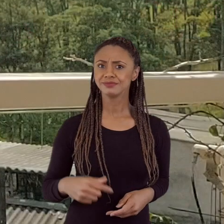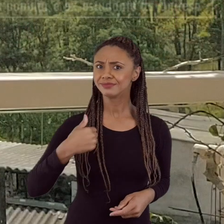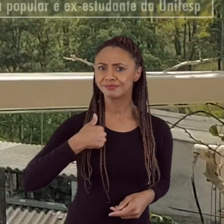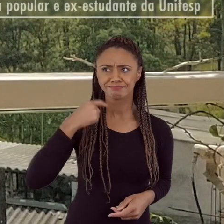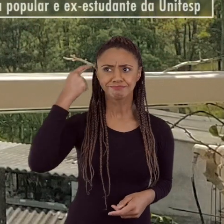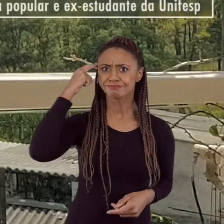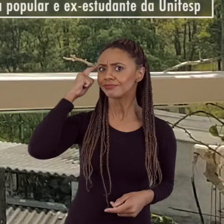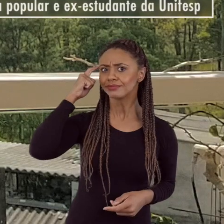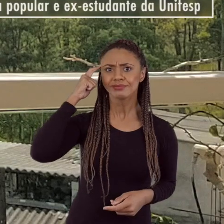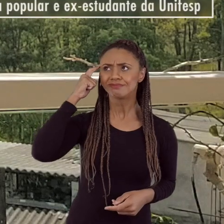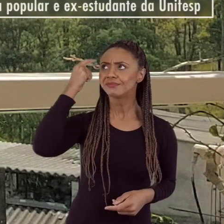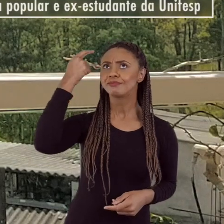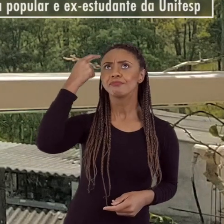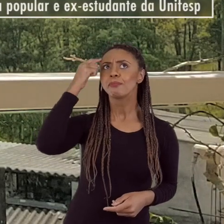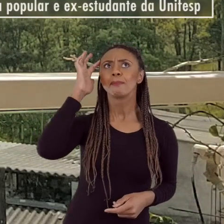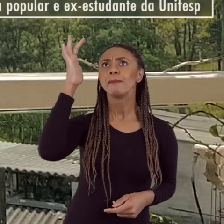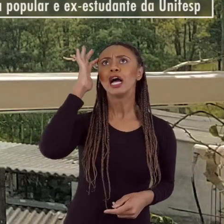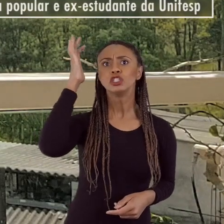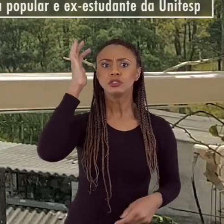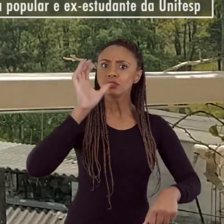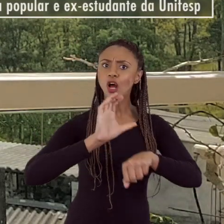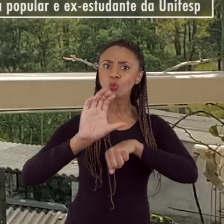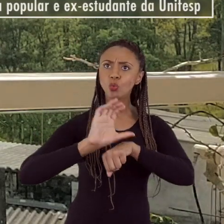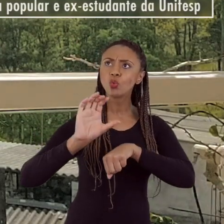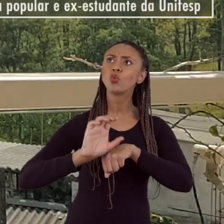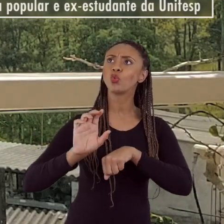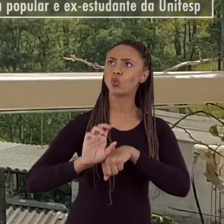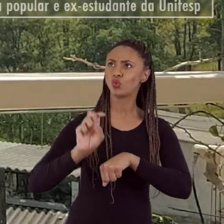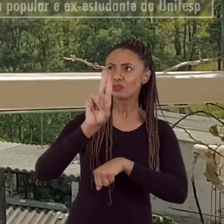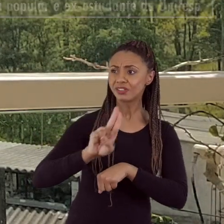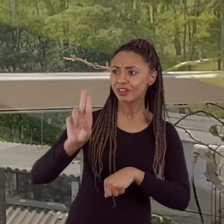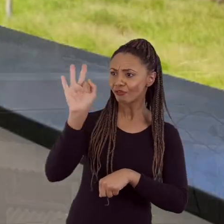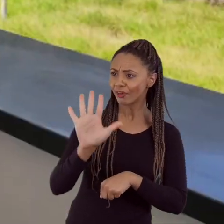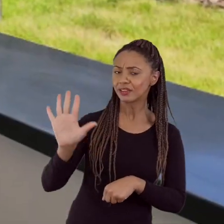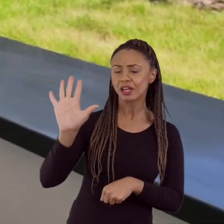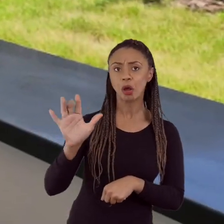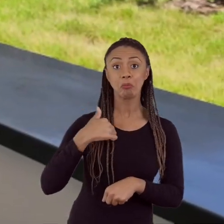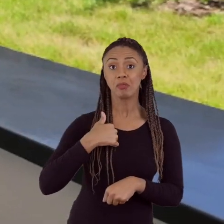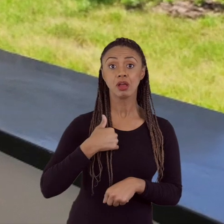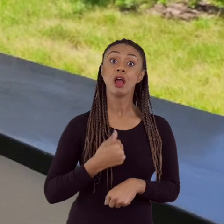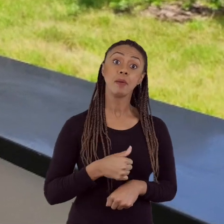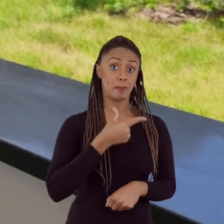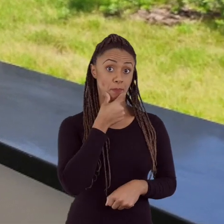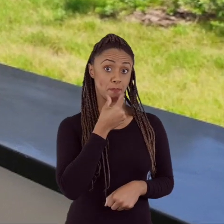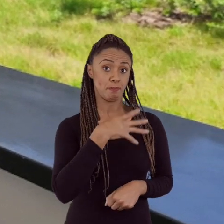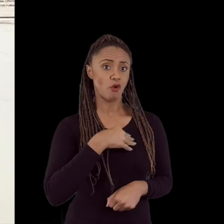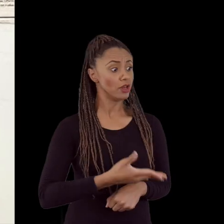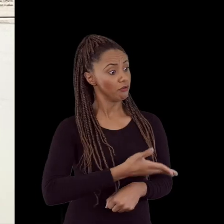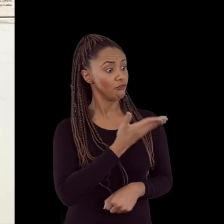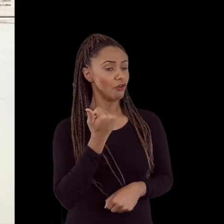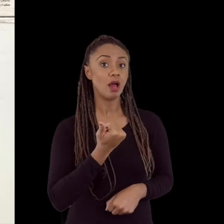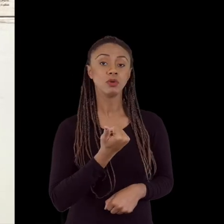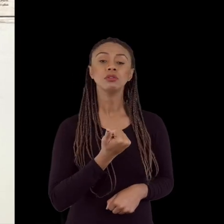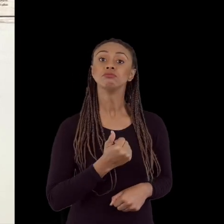Nem fazia ideia que eu iria cursar também a Universidade Federal. E eu falei, olha, filhinho, vamos lá no campus?